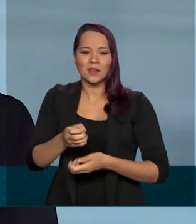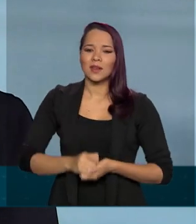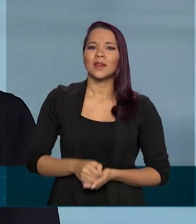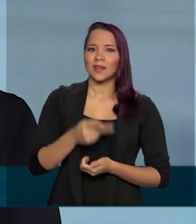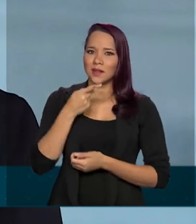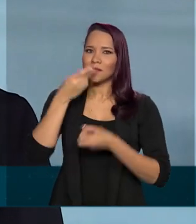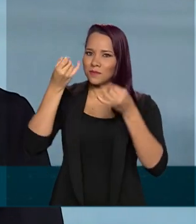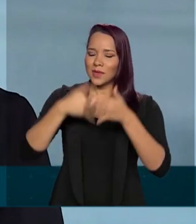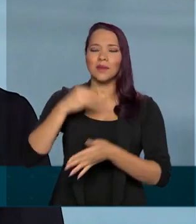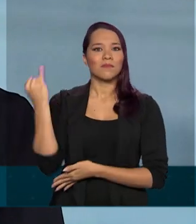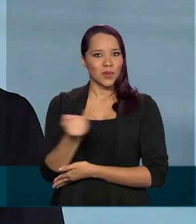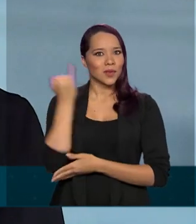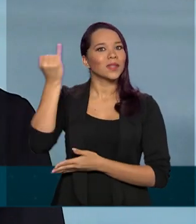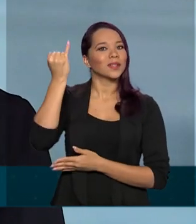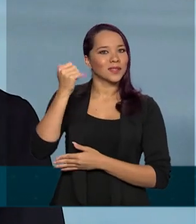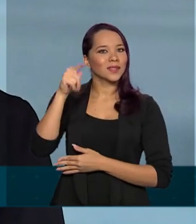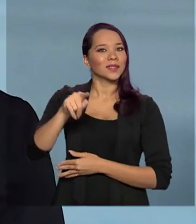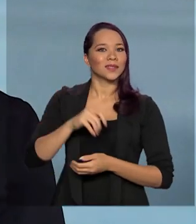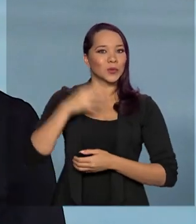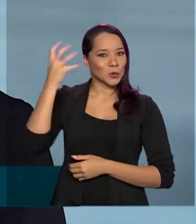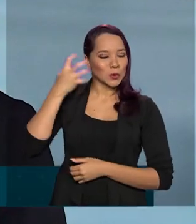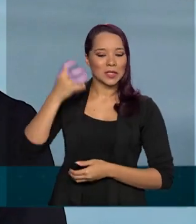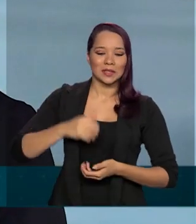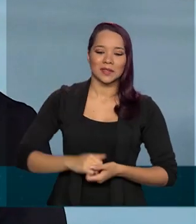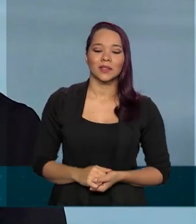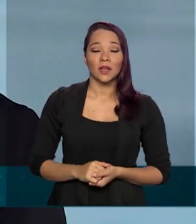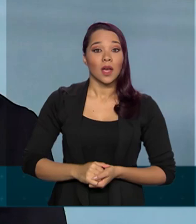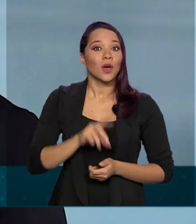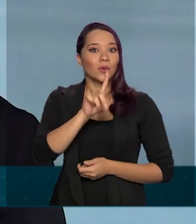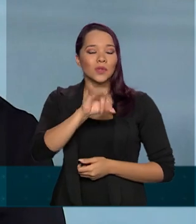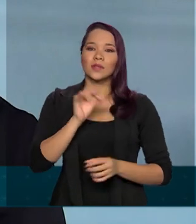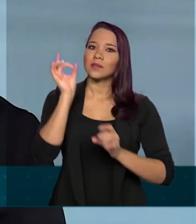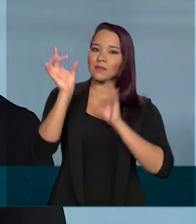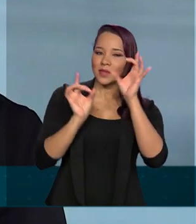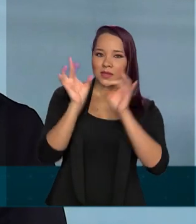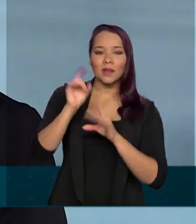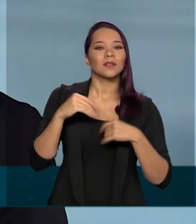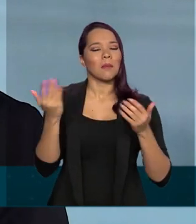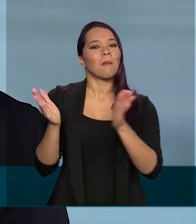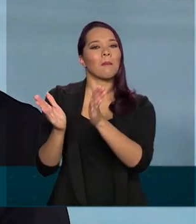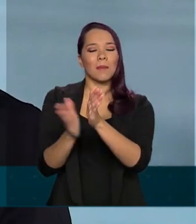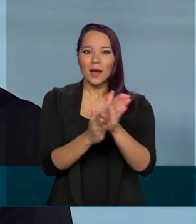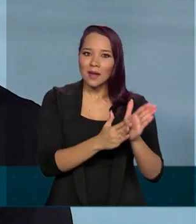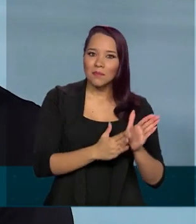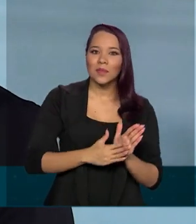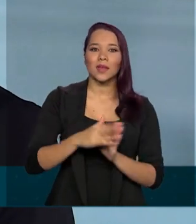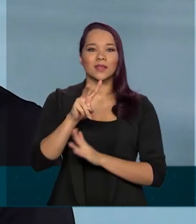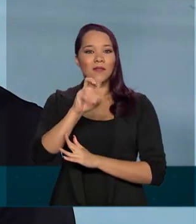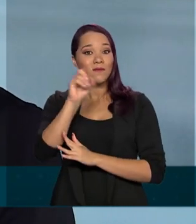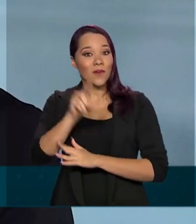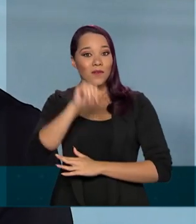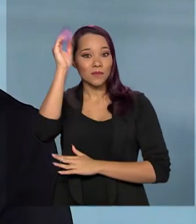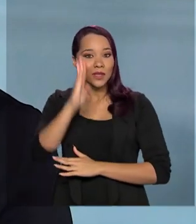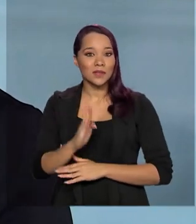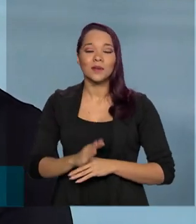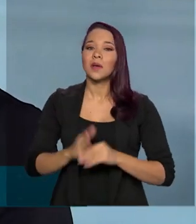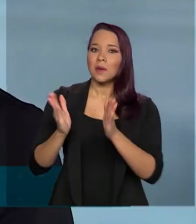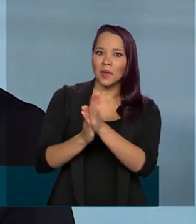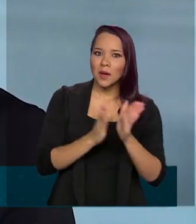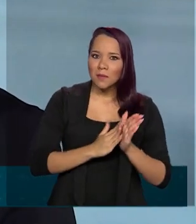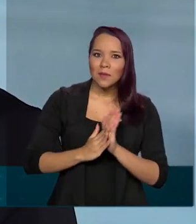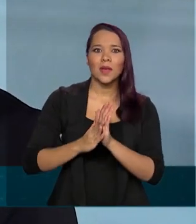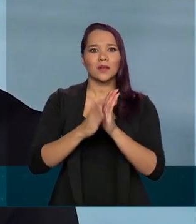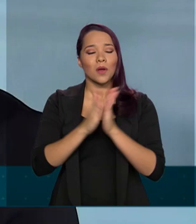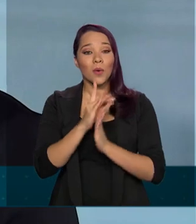a importância do programa. É uma data muito especial, né? Então, parabéns à Voz do Brasil, parabéns ao aniversário e